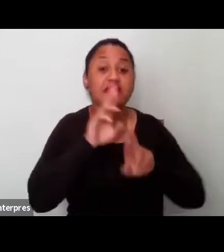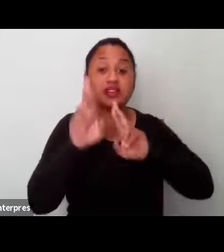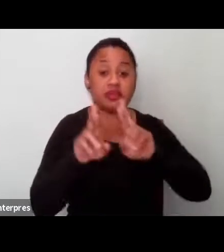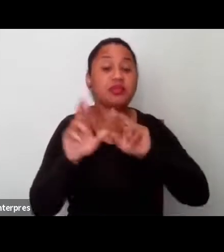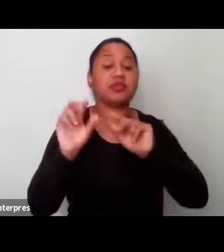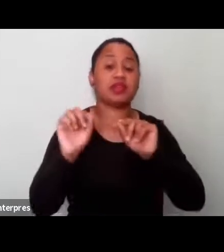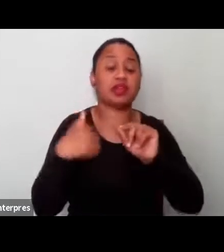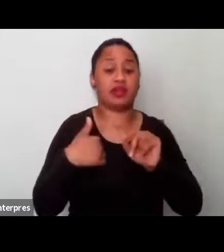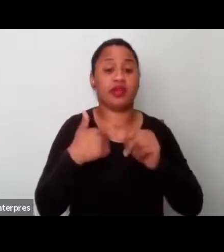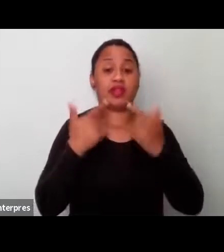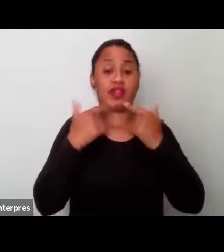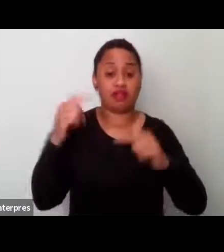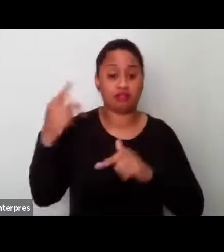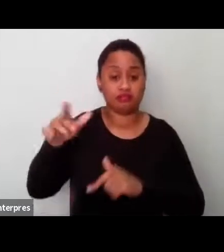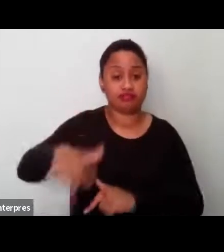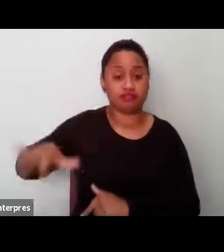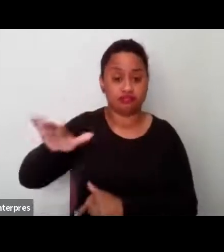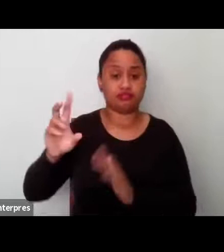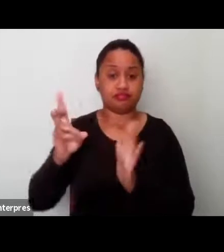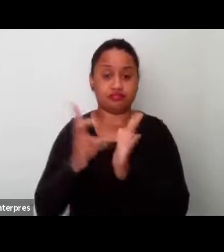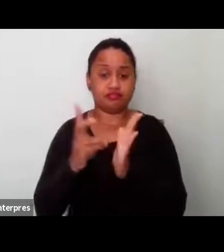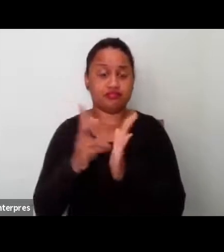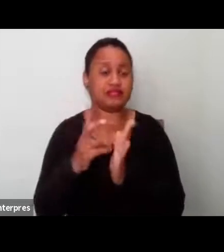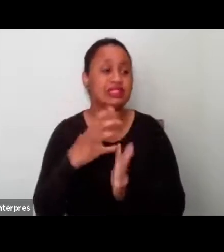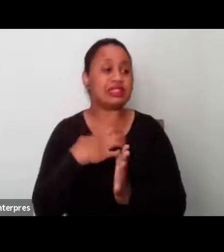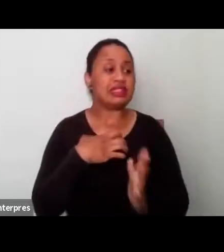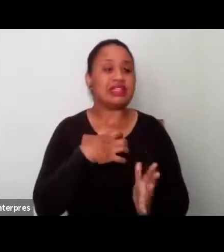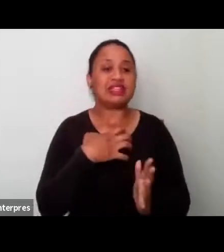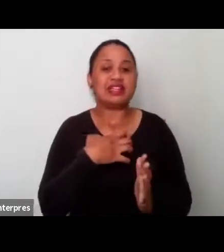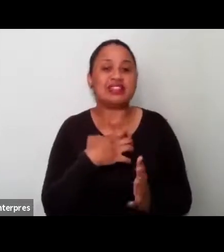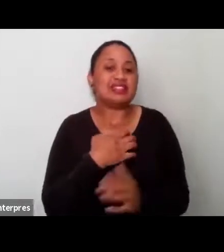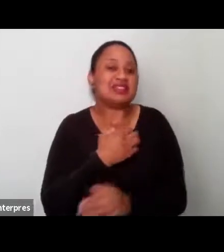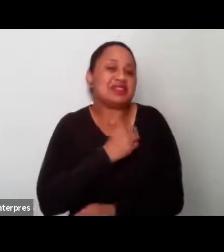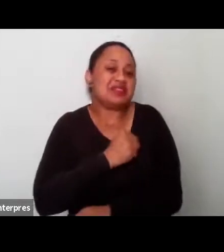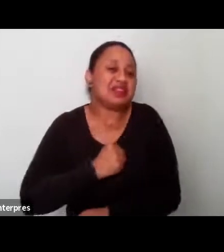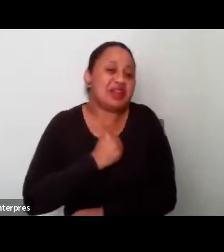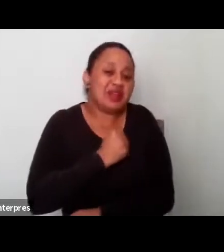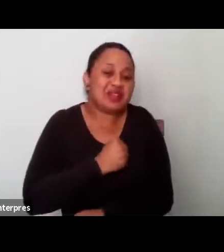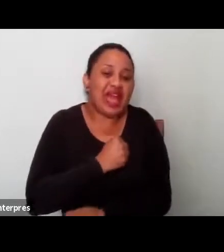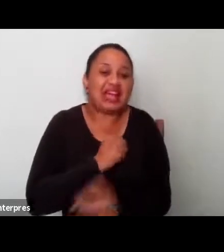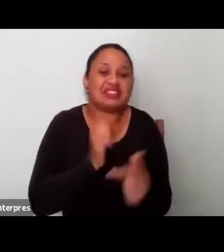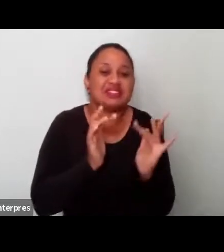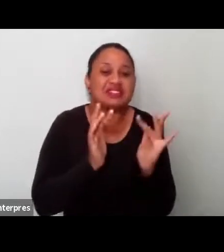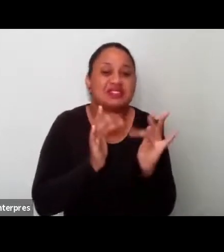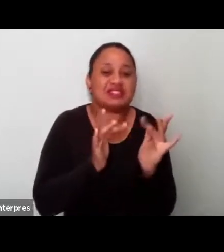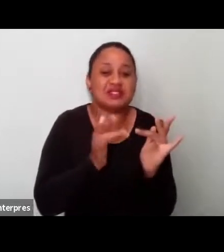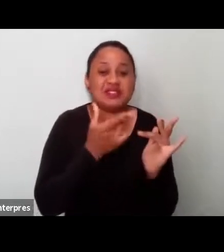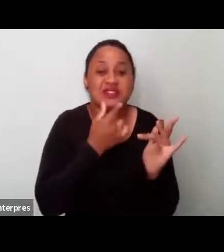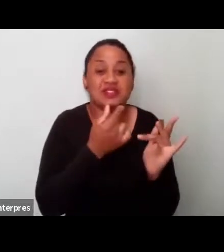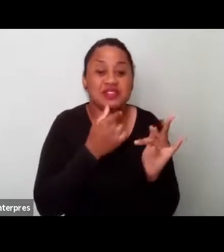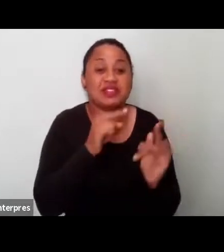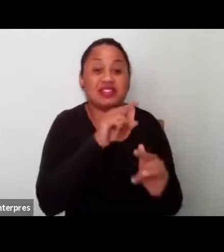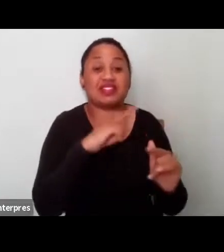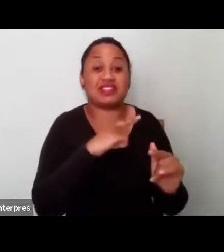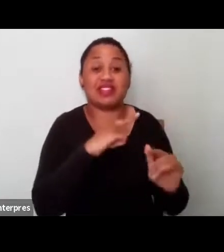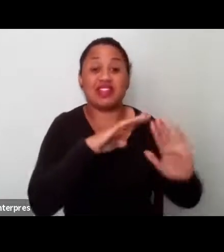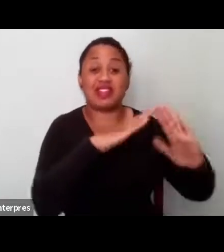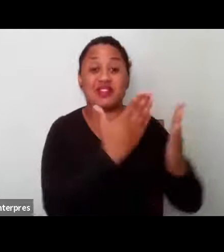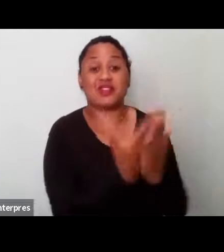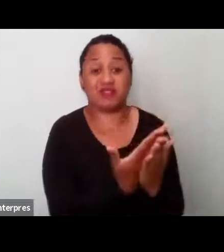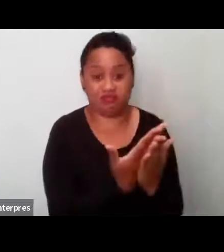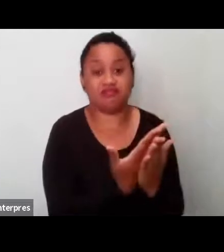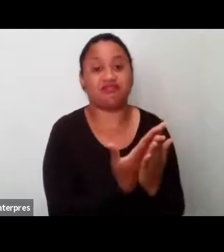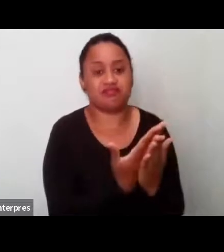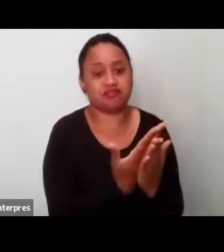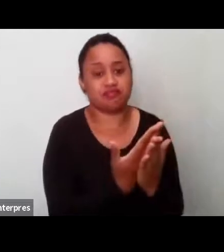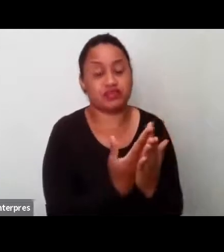né, que estavam, né, sentindo falta do namorado que tinham na escola. Já o, e aí que foi